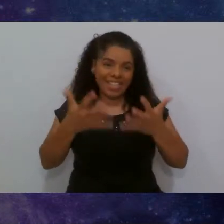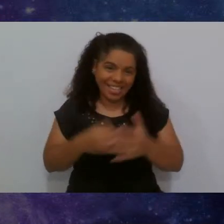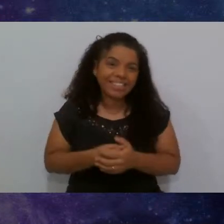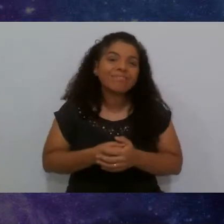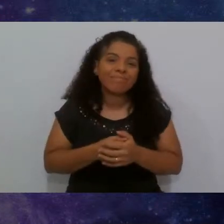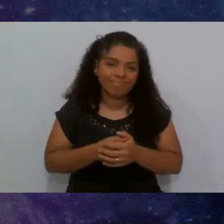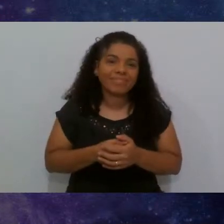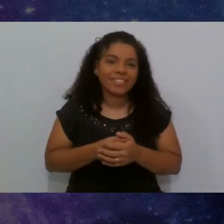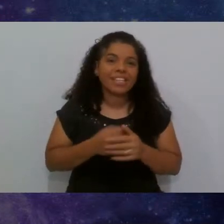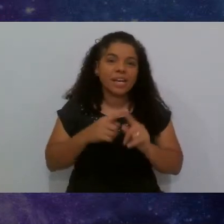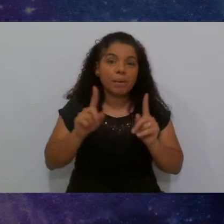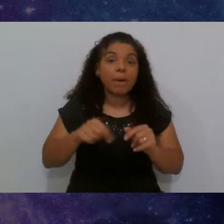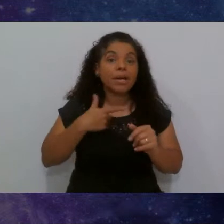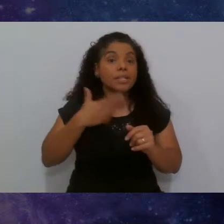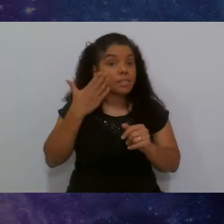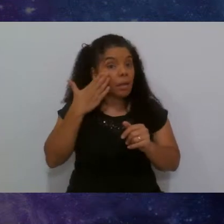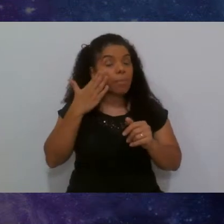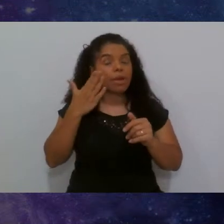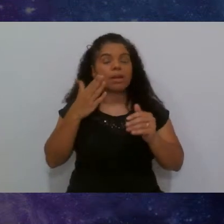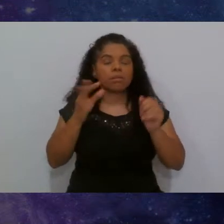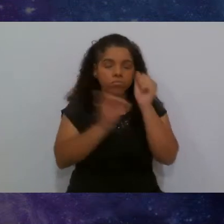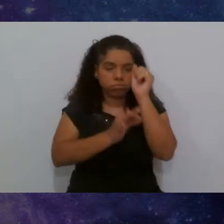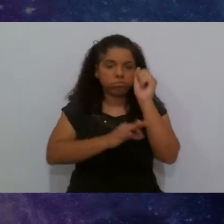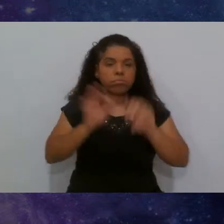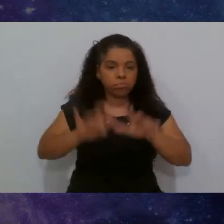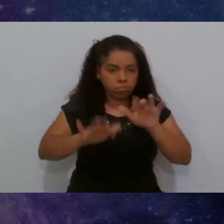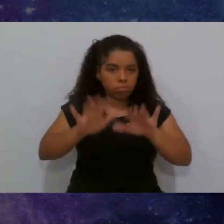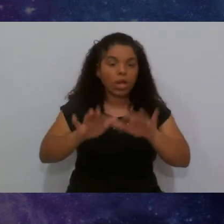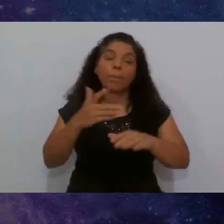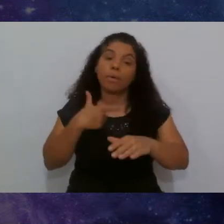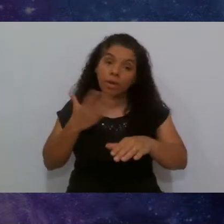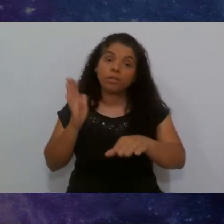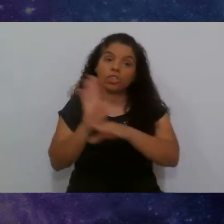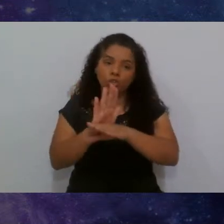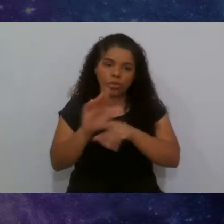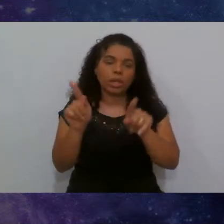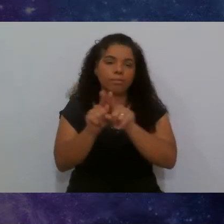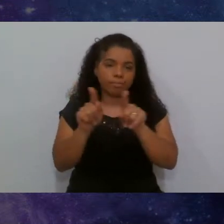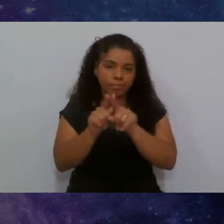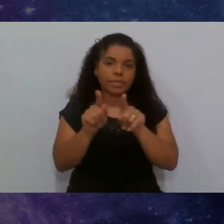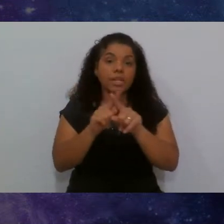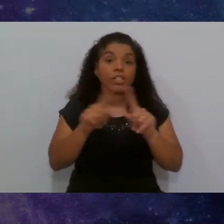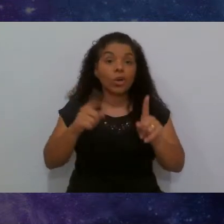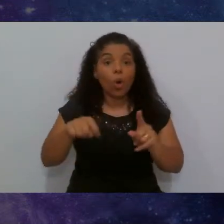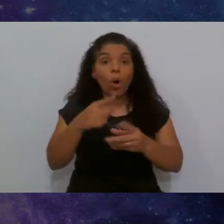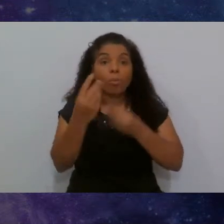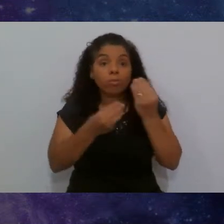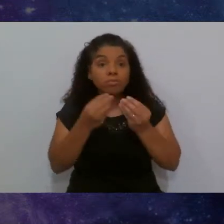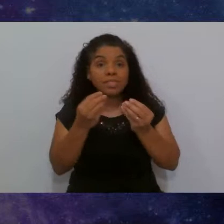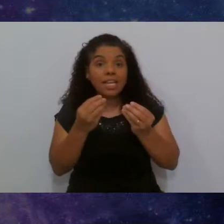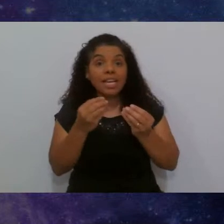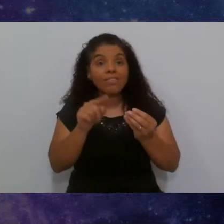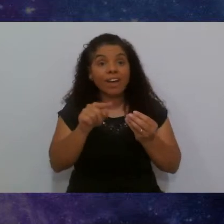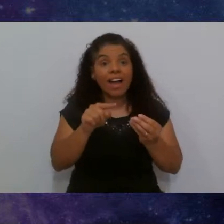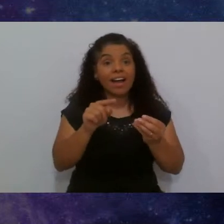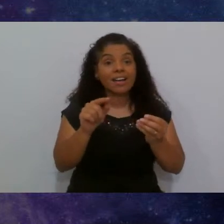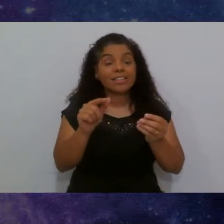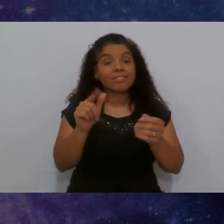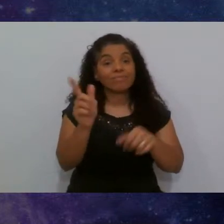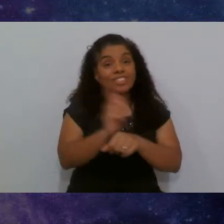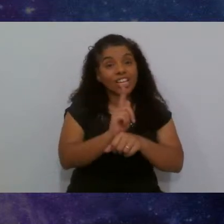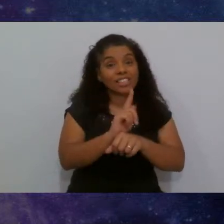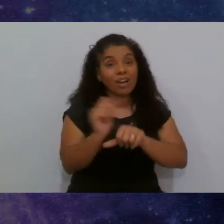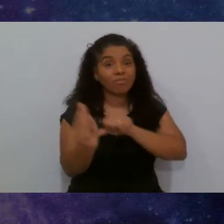mas saber programar é uma coisa que vai te ajudar bastante e como você vai mudar de área, saber